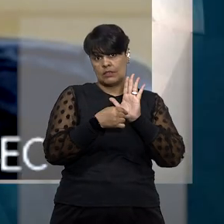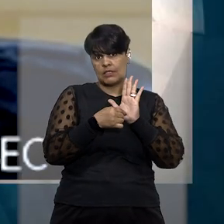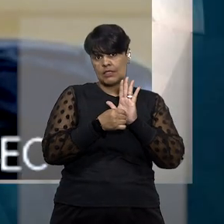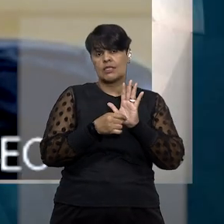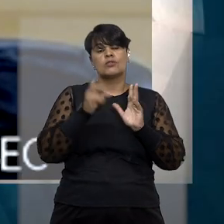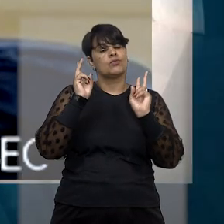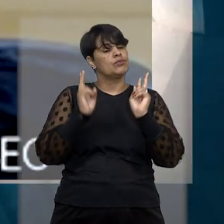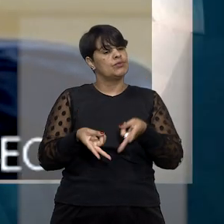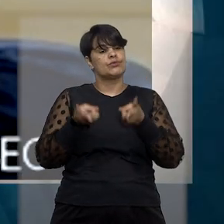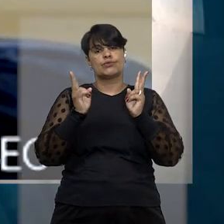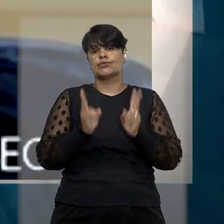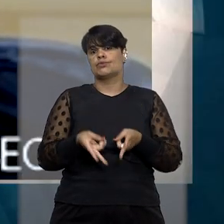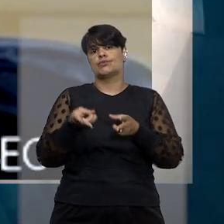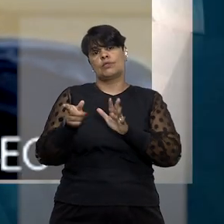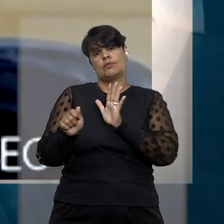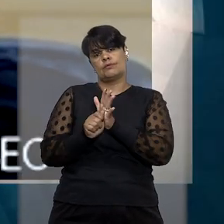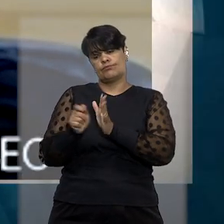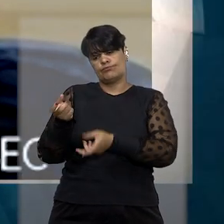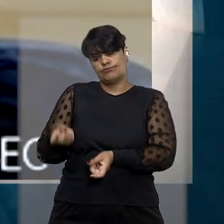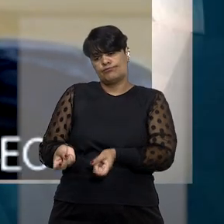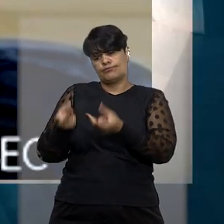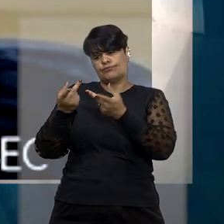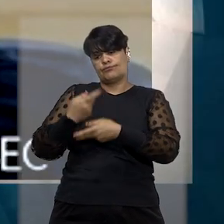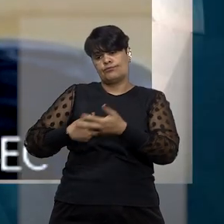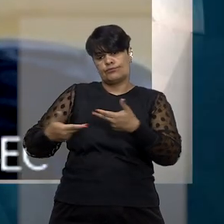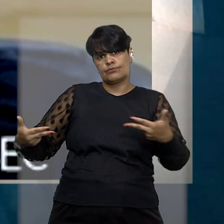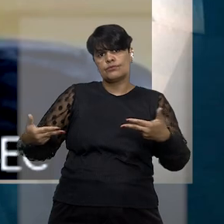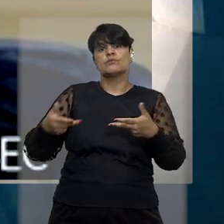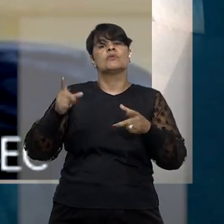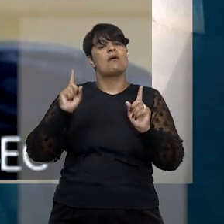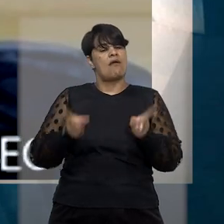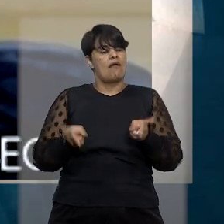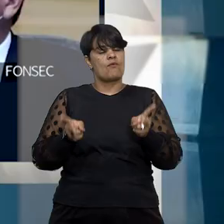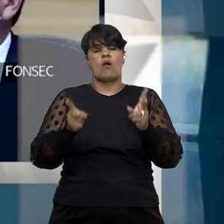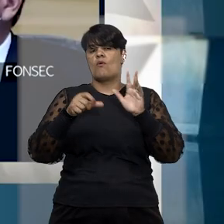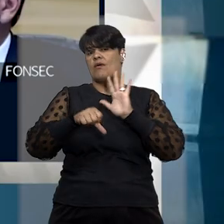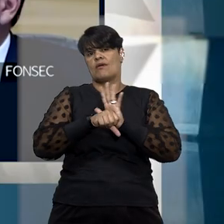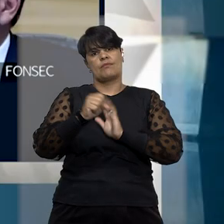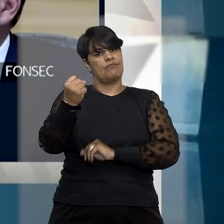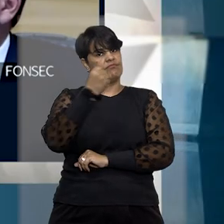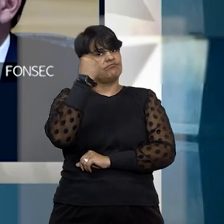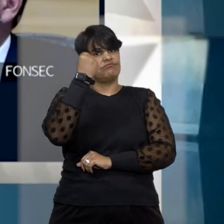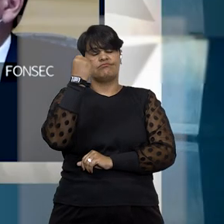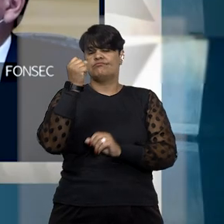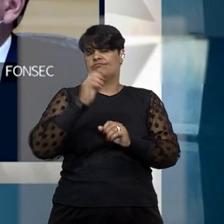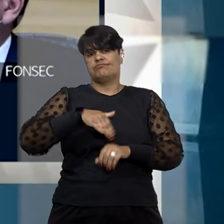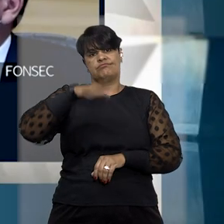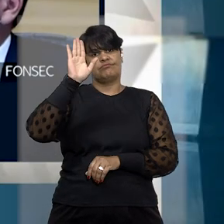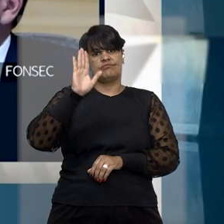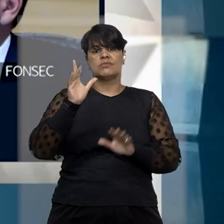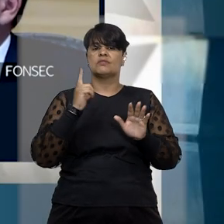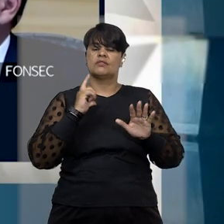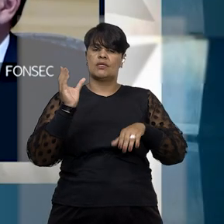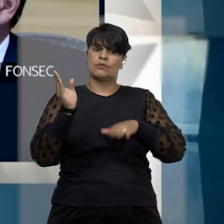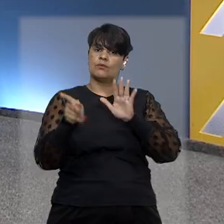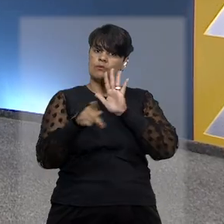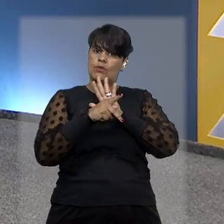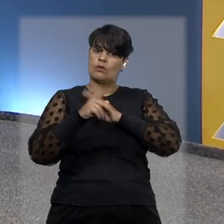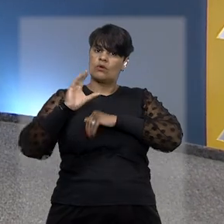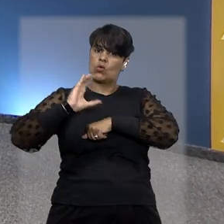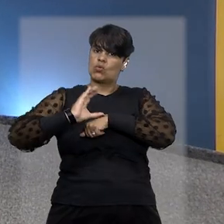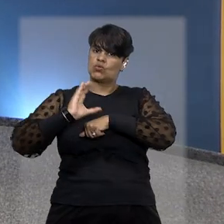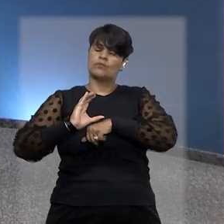equiparação do delito de tráfico de entorpecentes a crime hediondo, o que está previsto na própria Constituição.